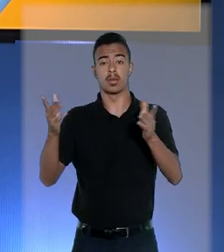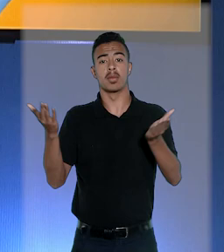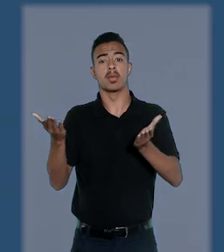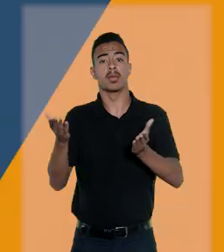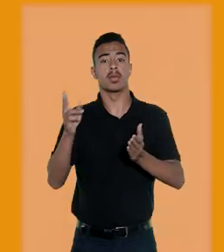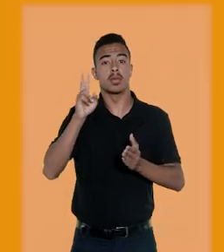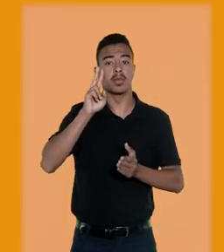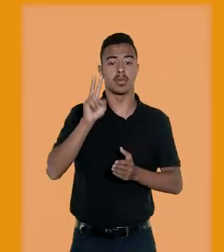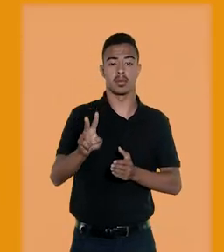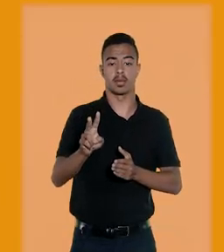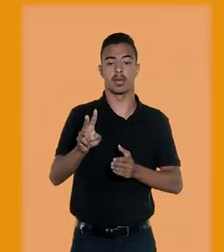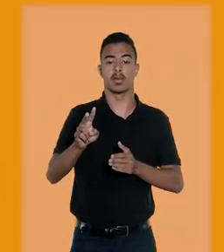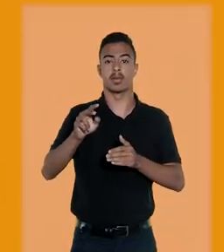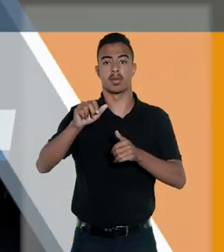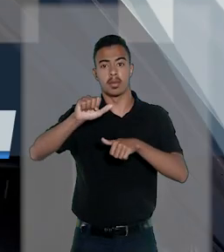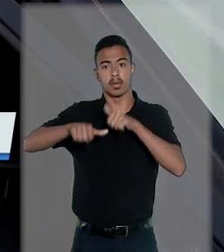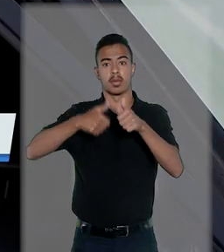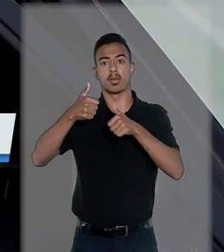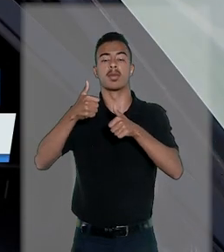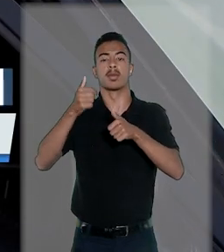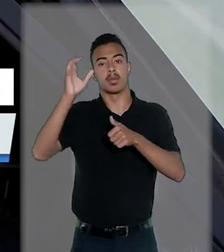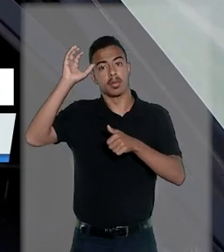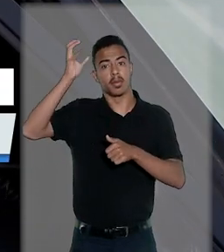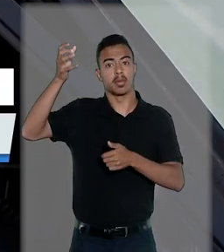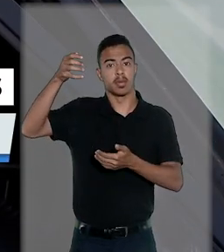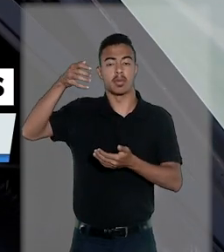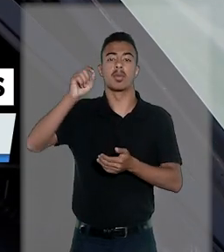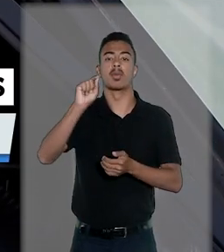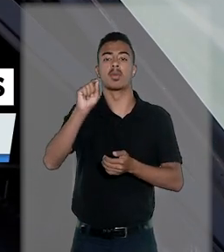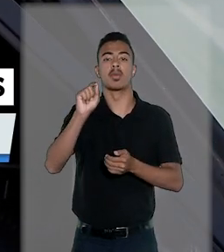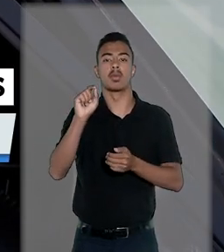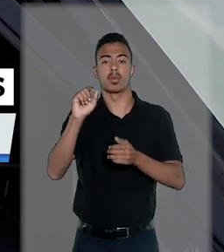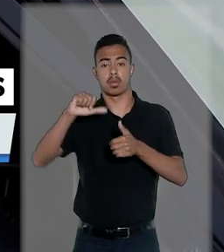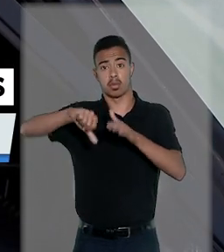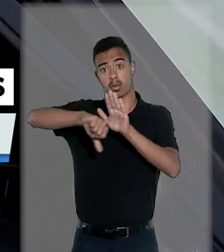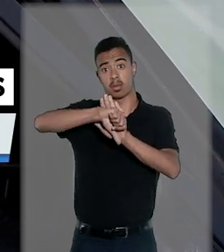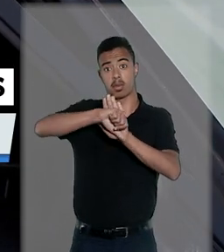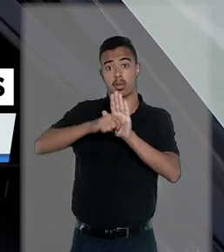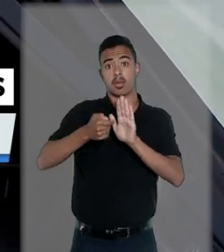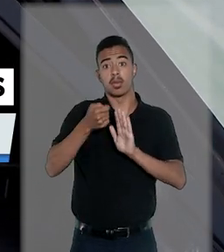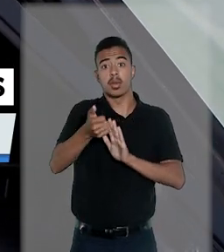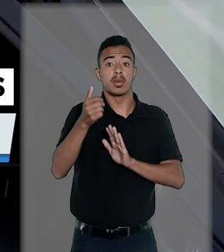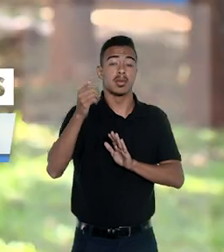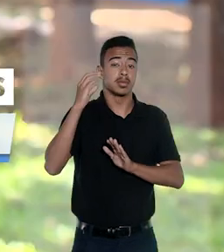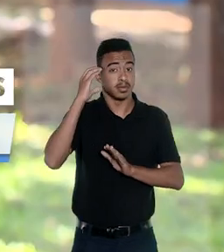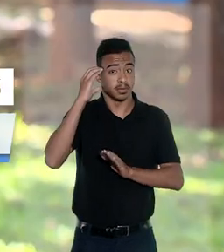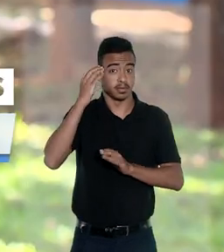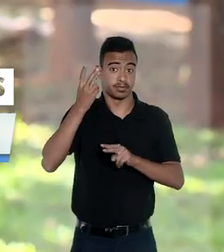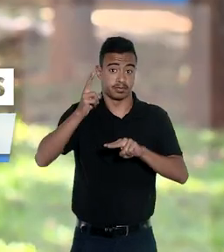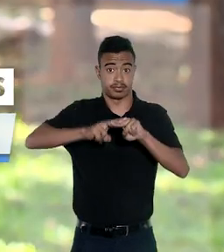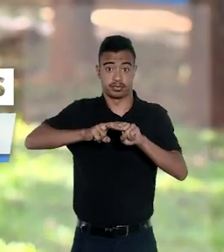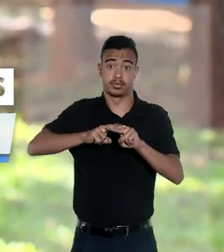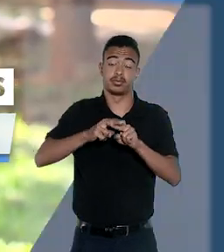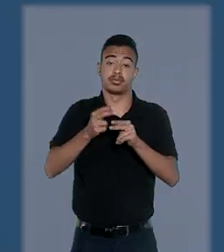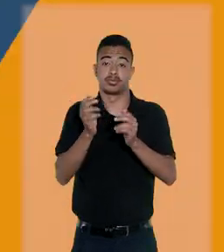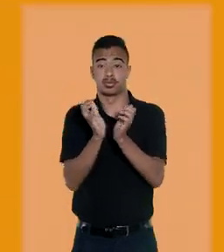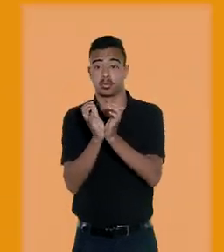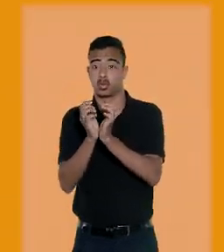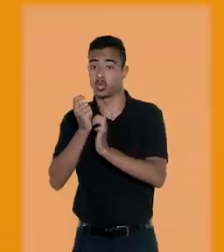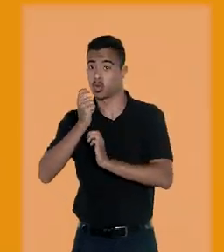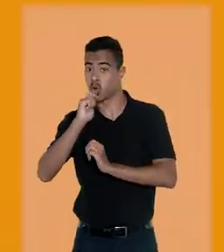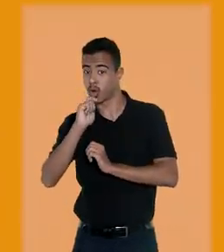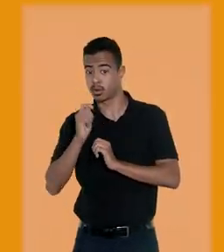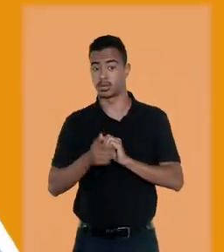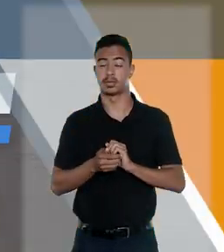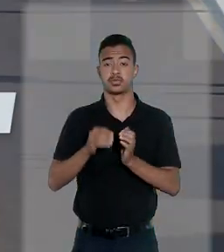você vai ver reformada a decisão que não considerou crime, a oferta de celular para evitar prisão por posse de droga.